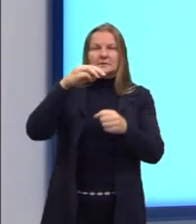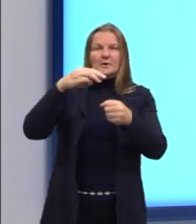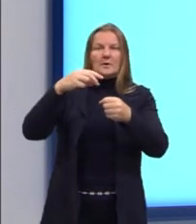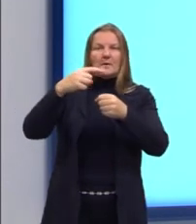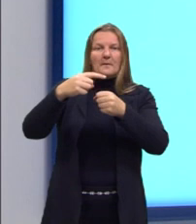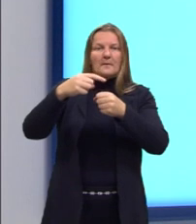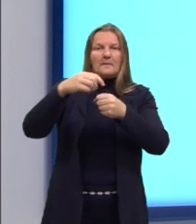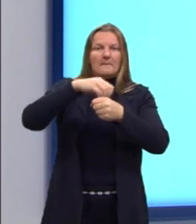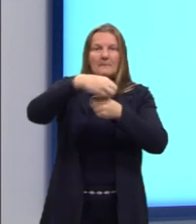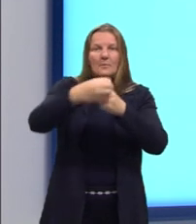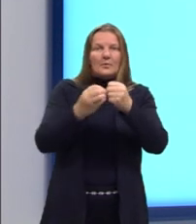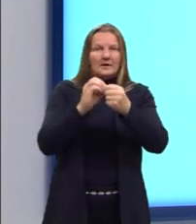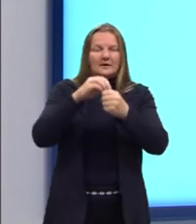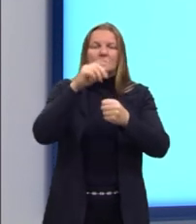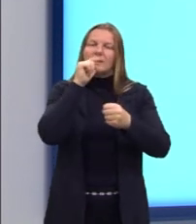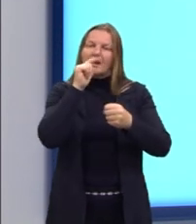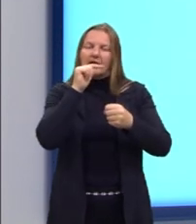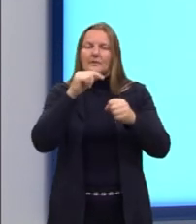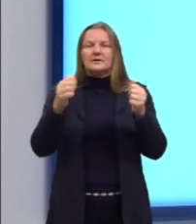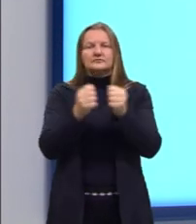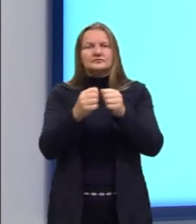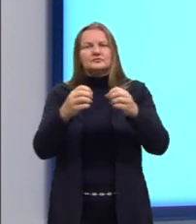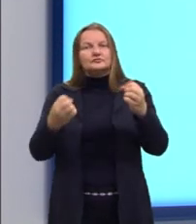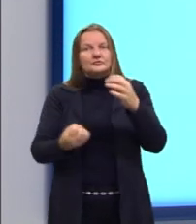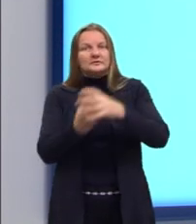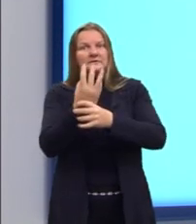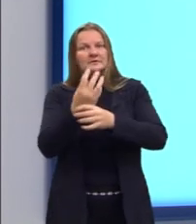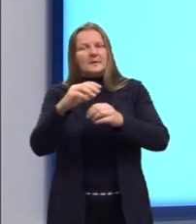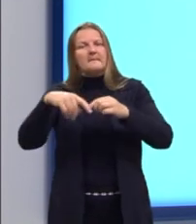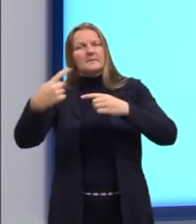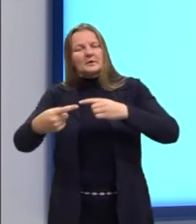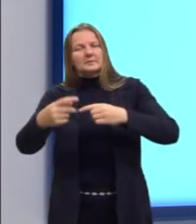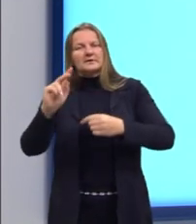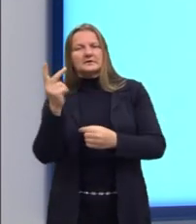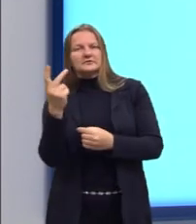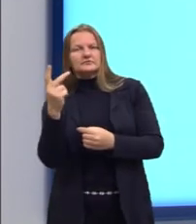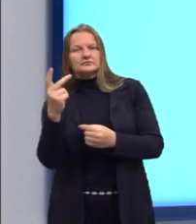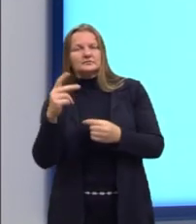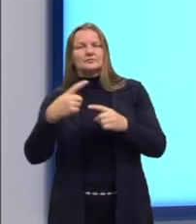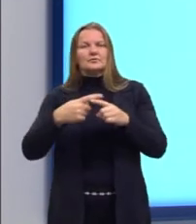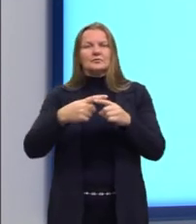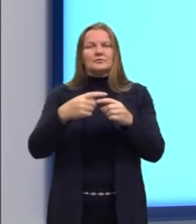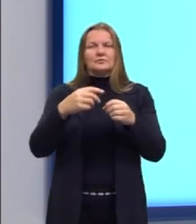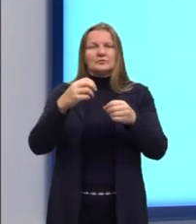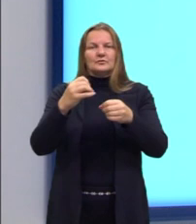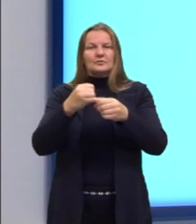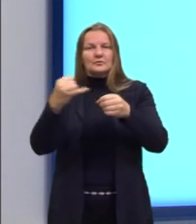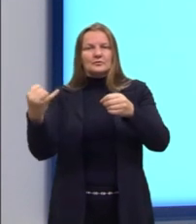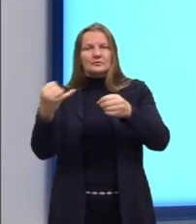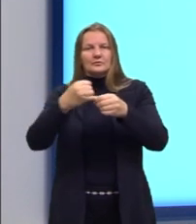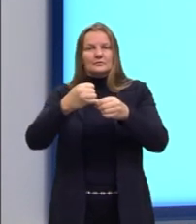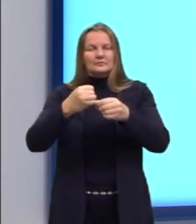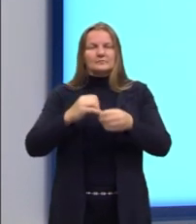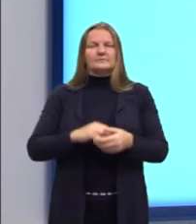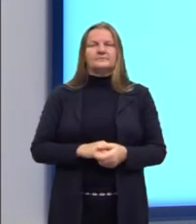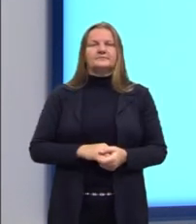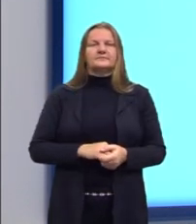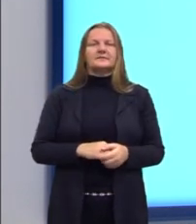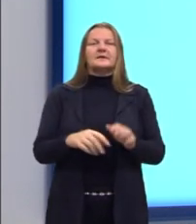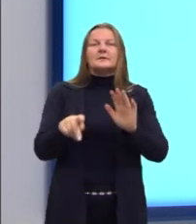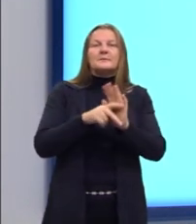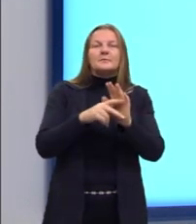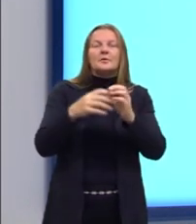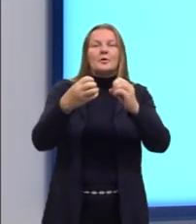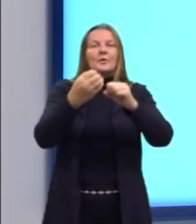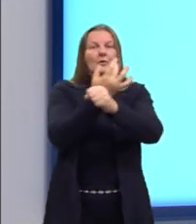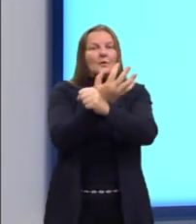cátion e o ânion, tá? Tanto a hidroxila quanto o cátion. Então, para ser